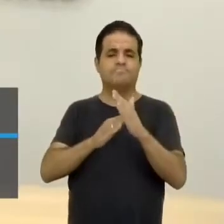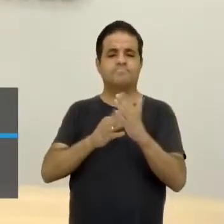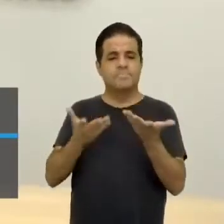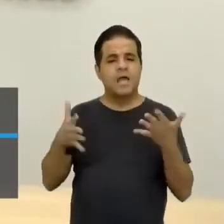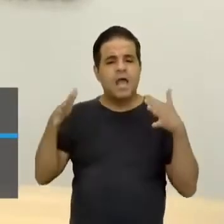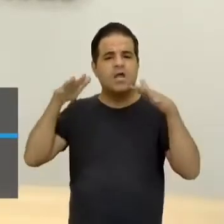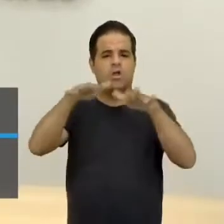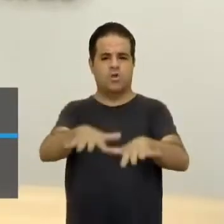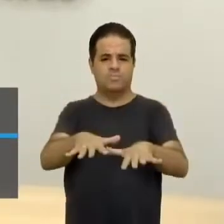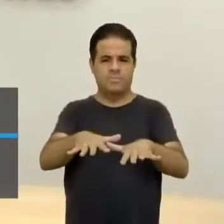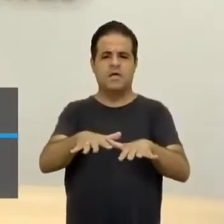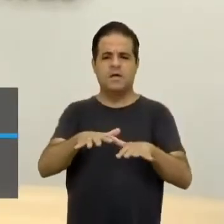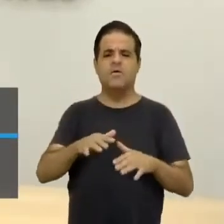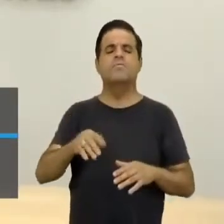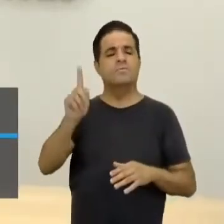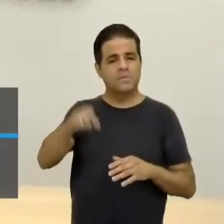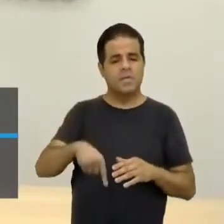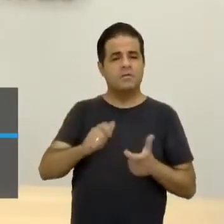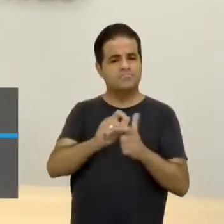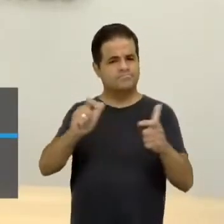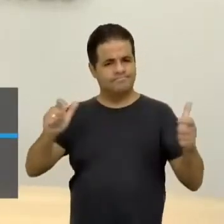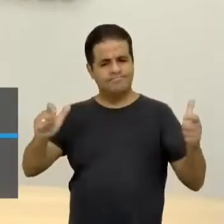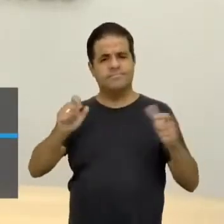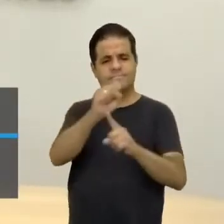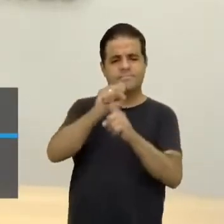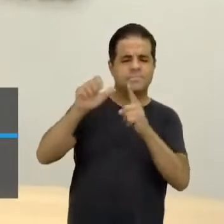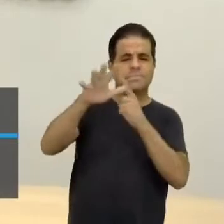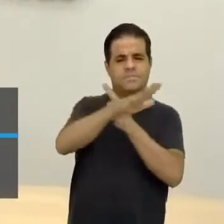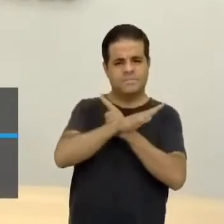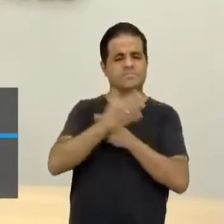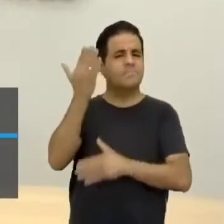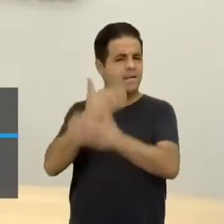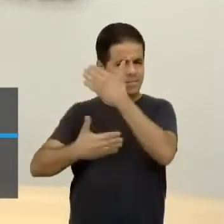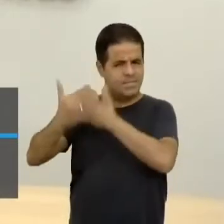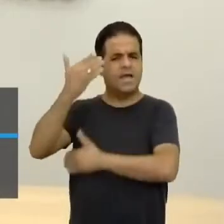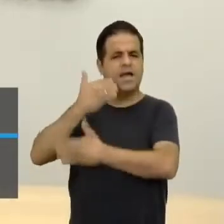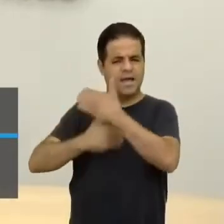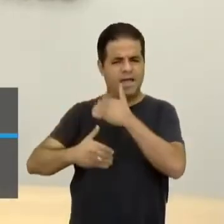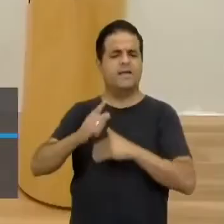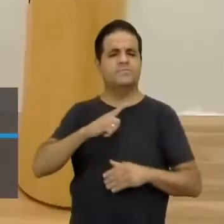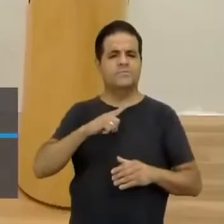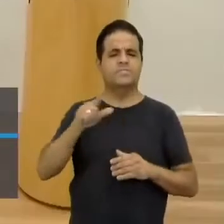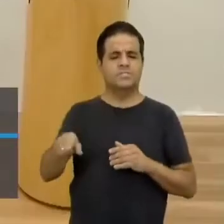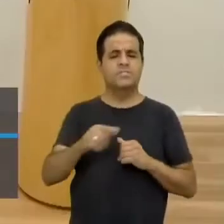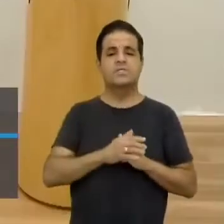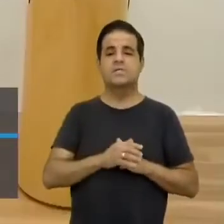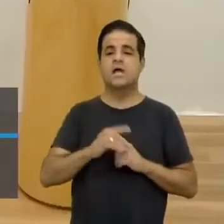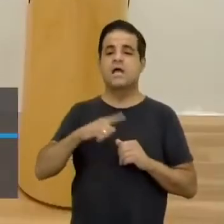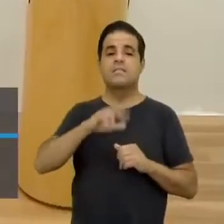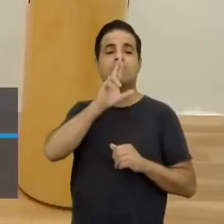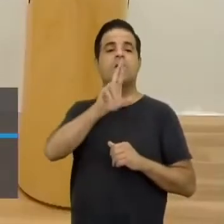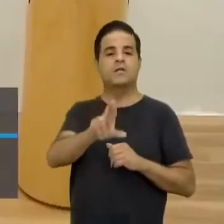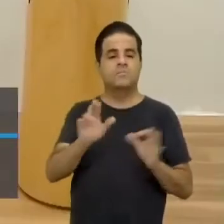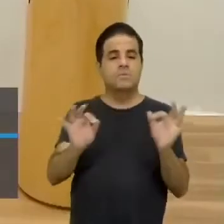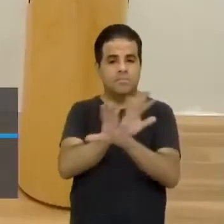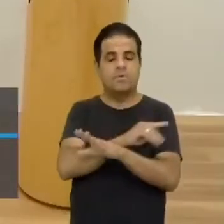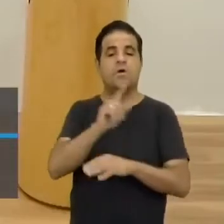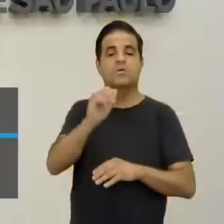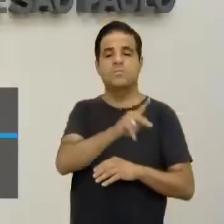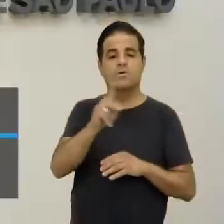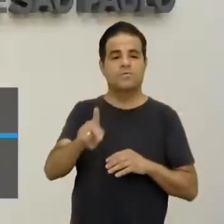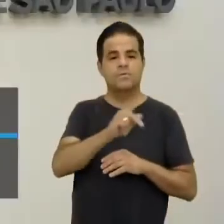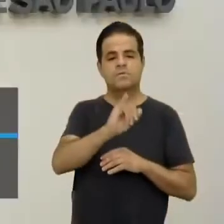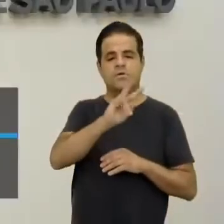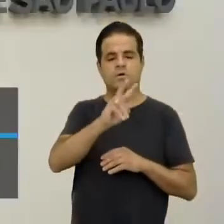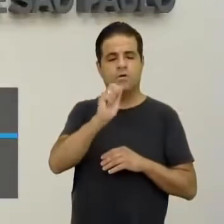inclusão dada a infraestrutura social que o país tinha na época. Não é isso, professora? Exatamente. E aí é que tem uma resposta do professor Ivan.